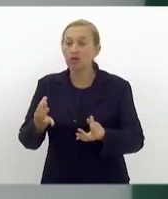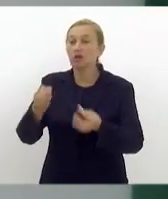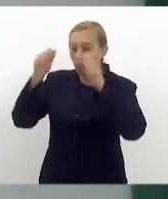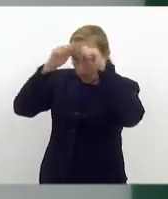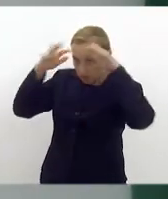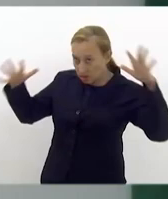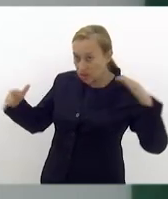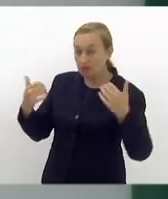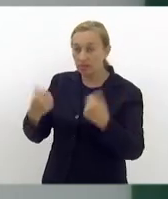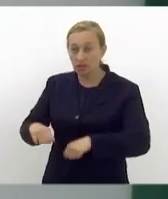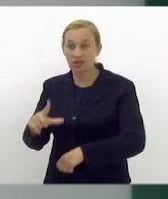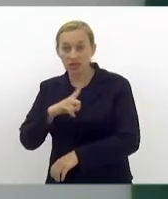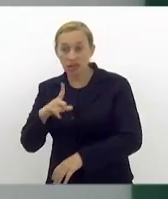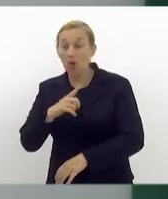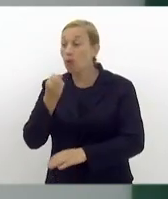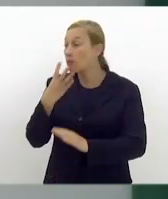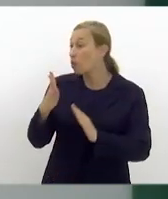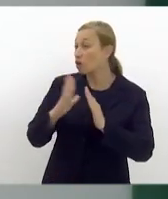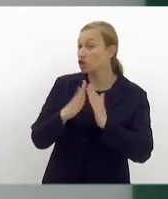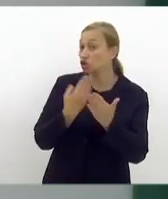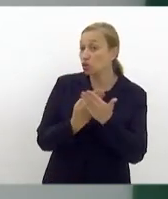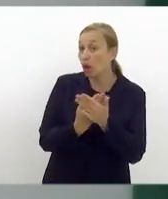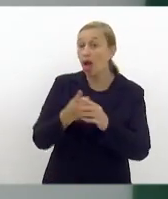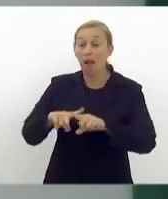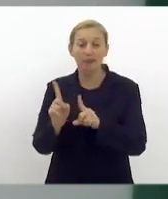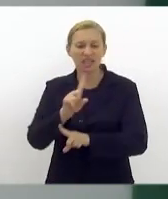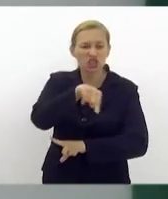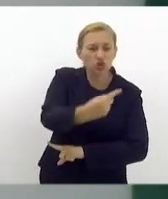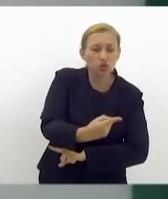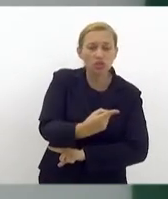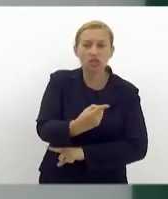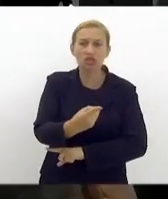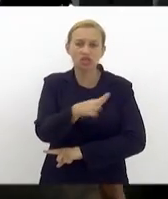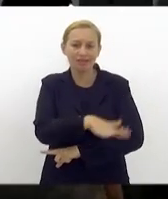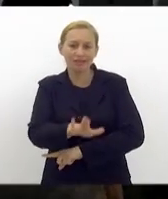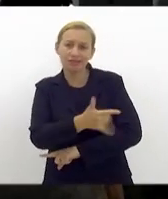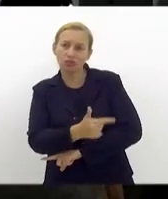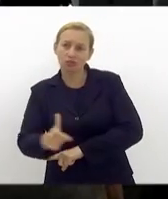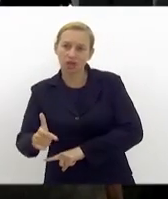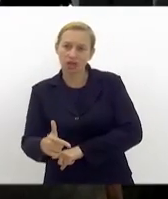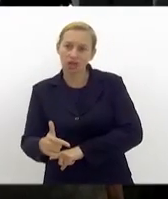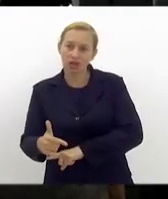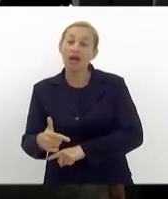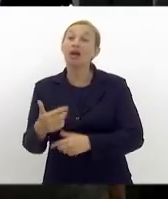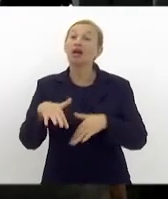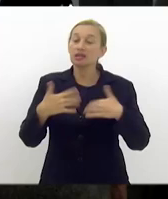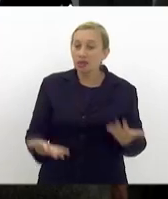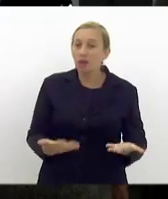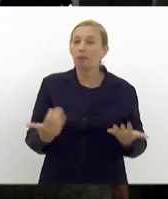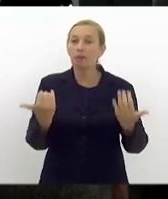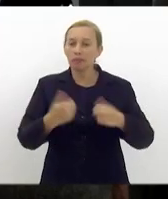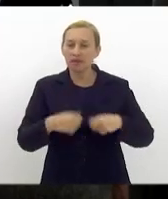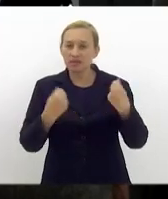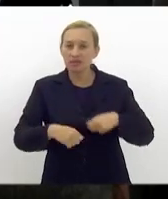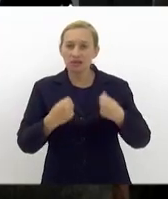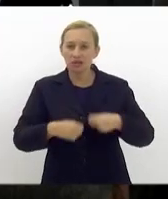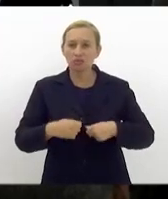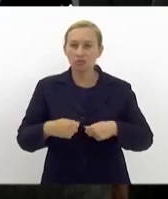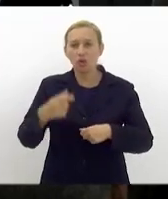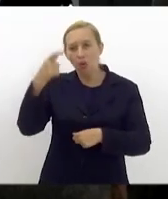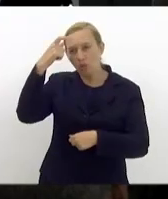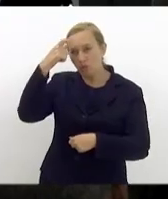ter, ela tem uma boa escola, mas as outras crianças não têm isso. Então, precisamos conscientizar